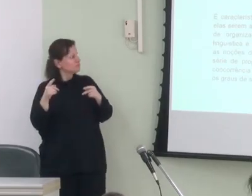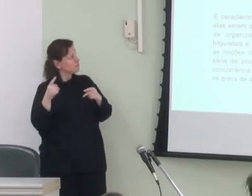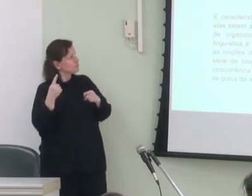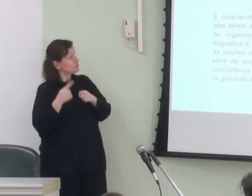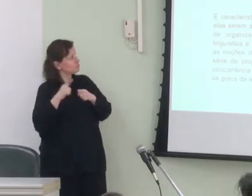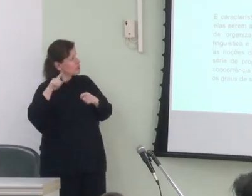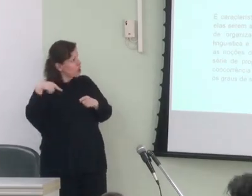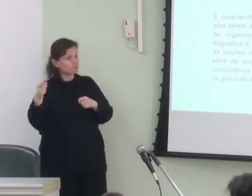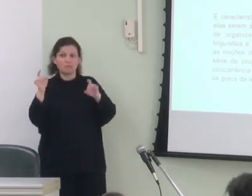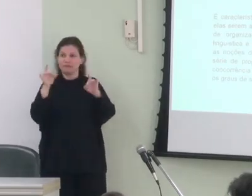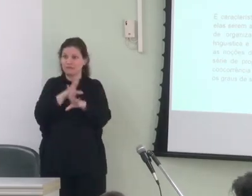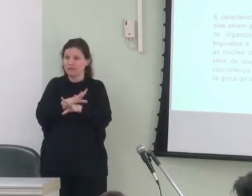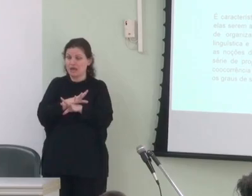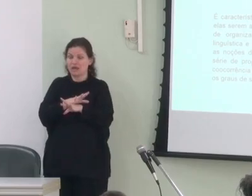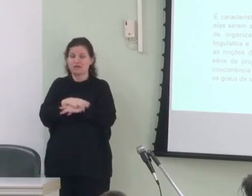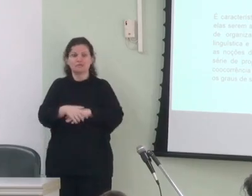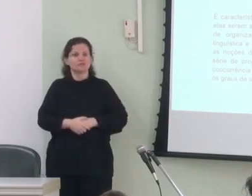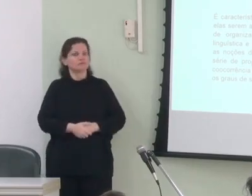terminar